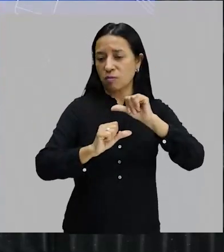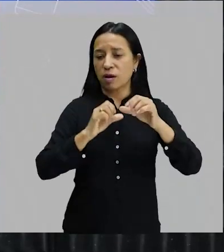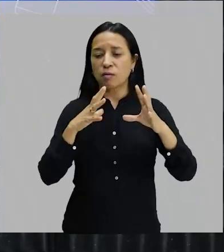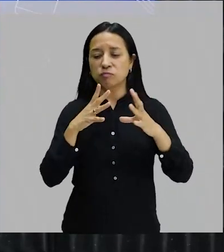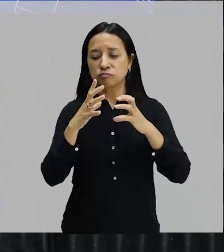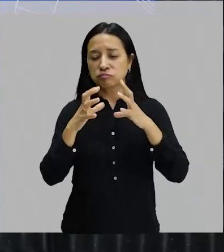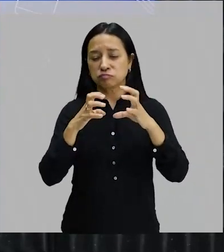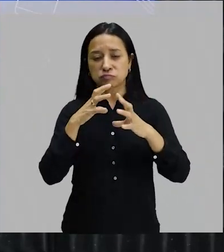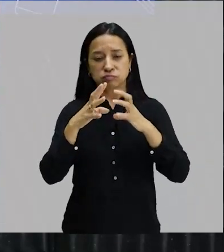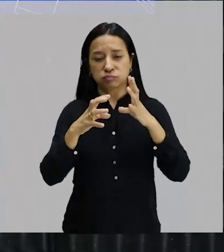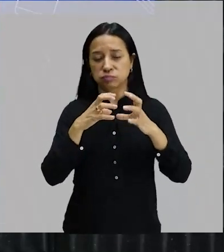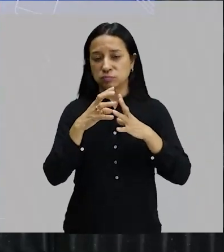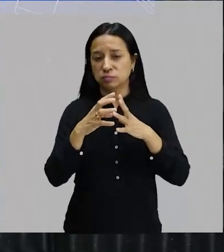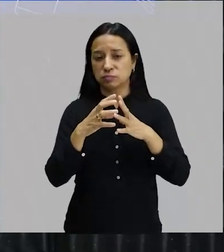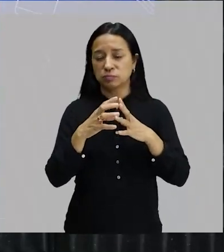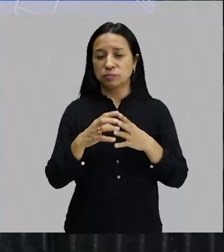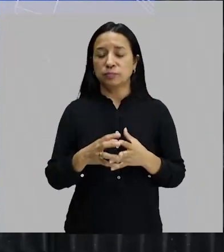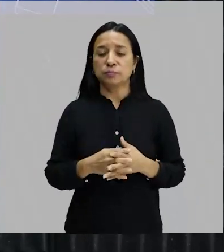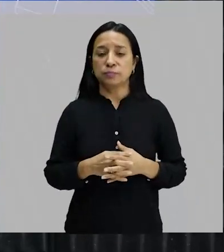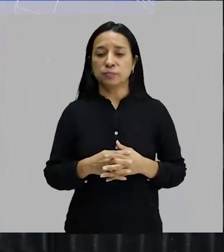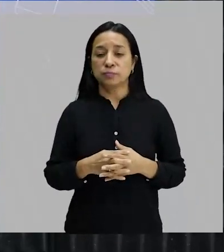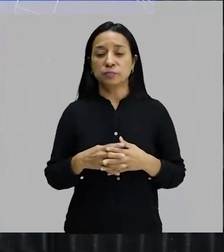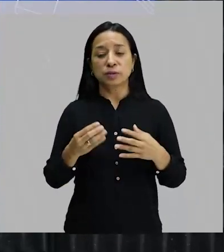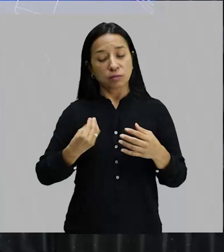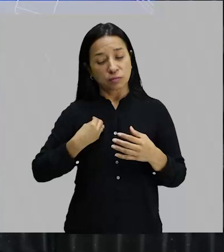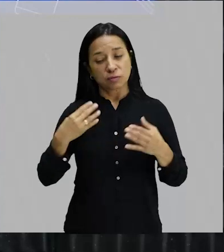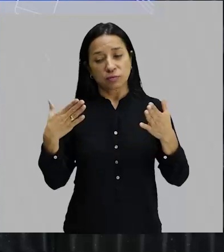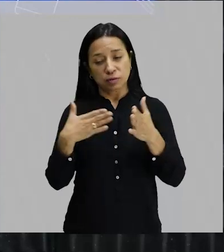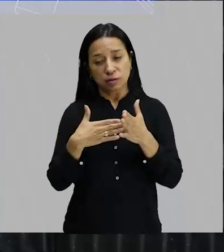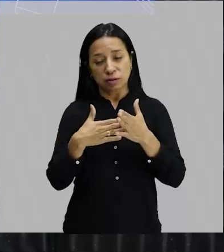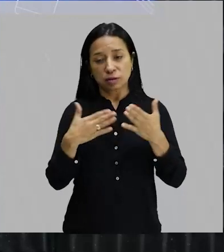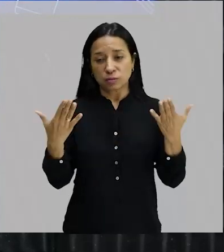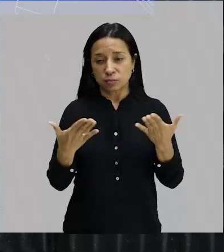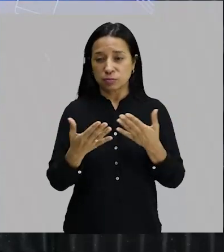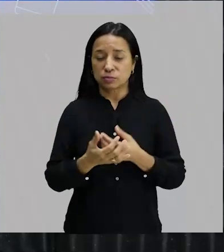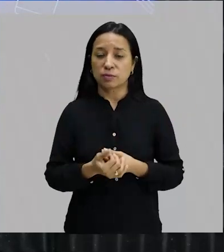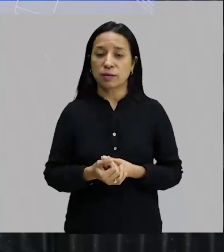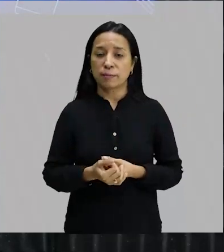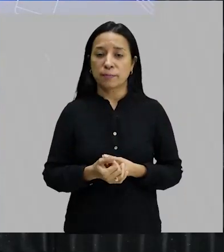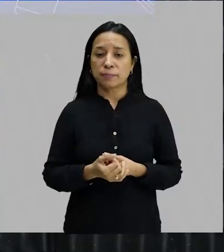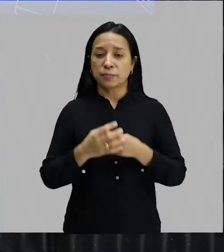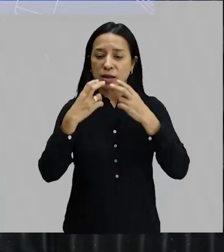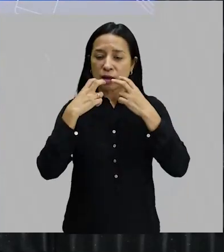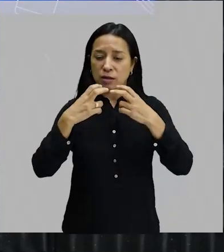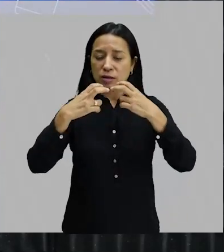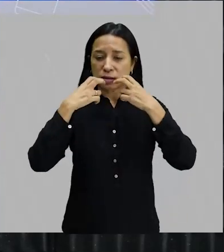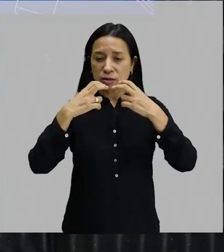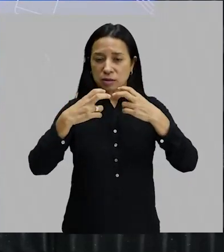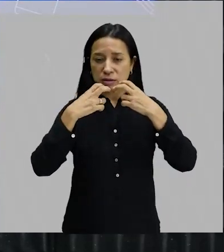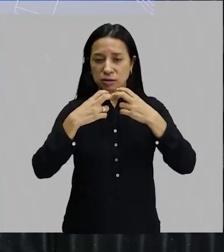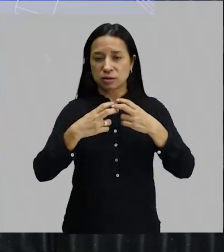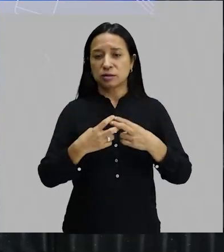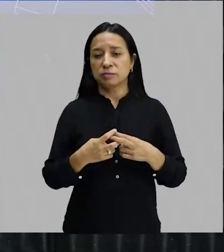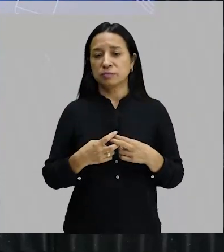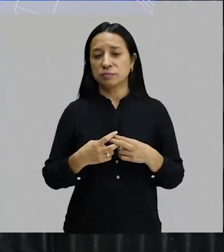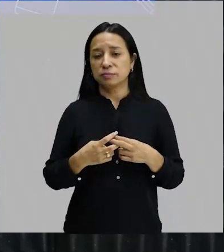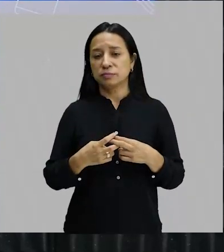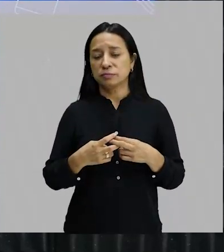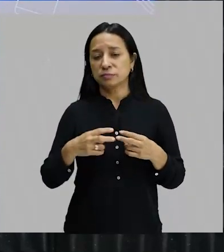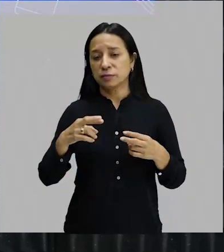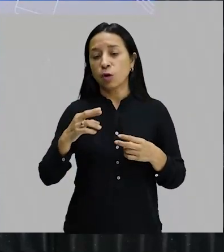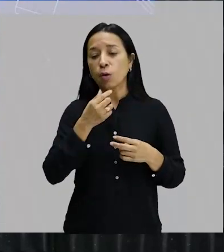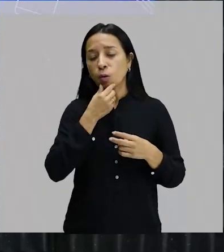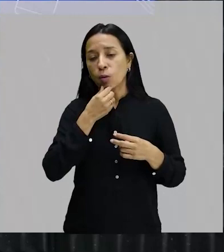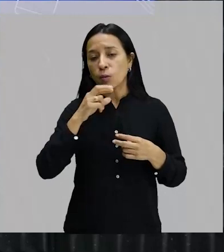zoom, zoom e a gente vivencia isso até hoje. E é interessante. Final, gritaria, Ronald Carvalho recita os sapos de Manoel